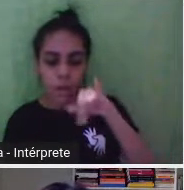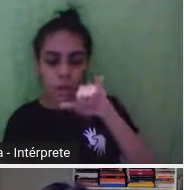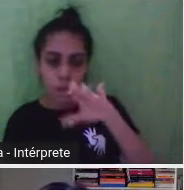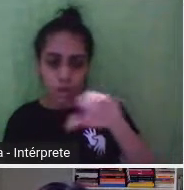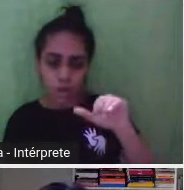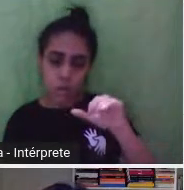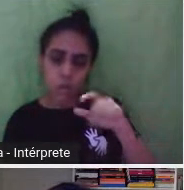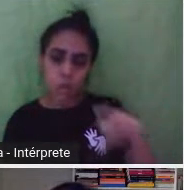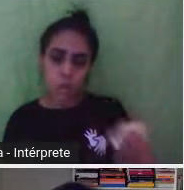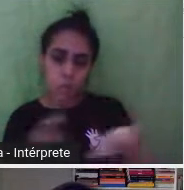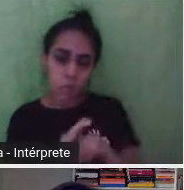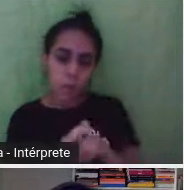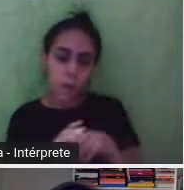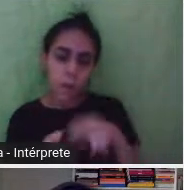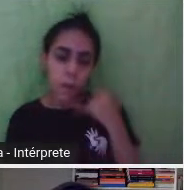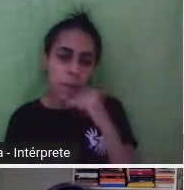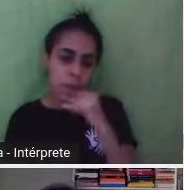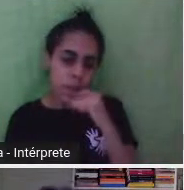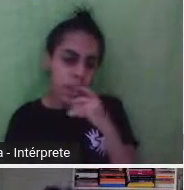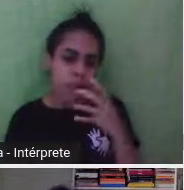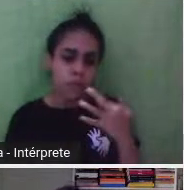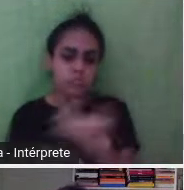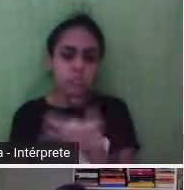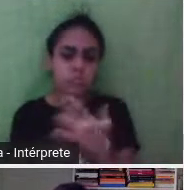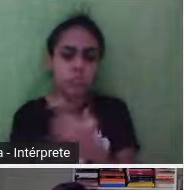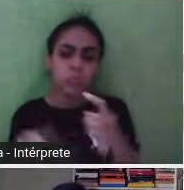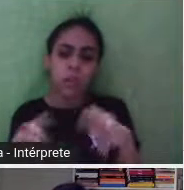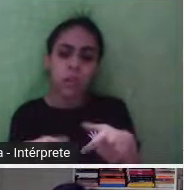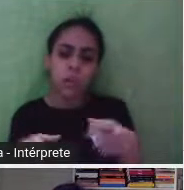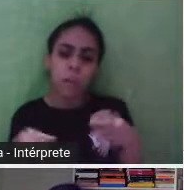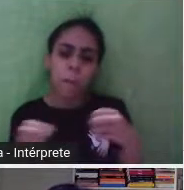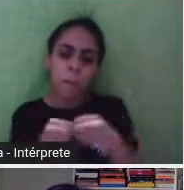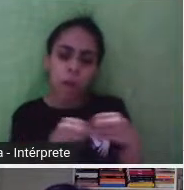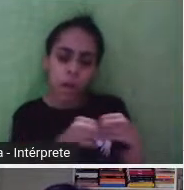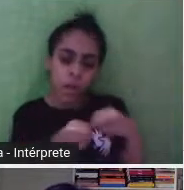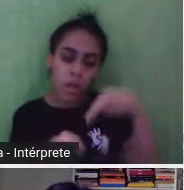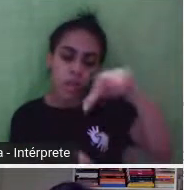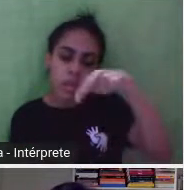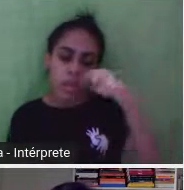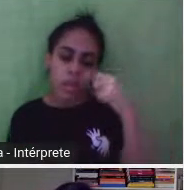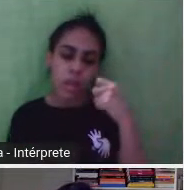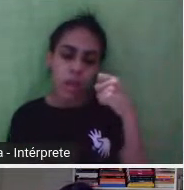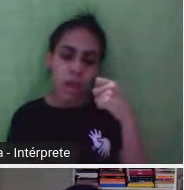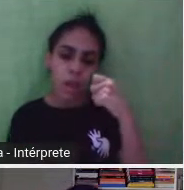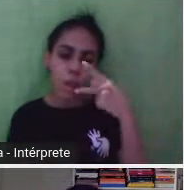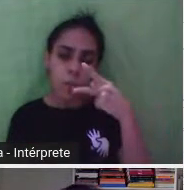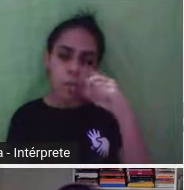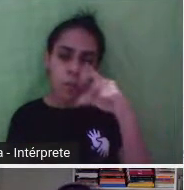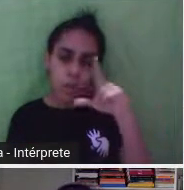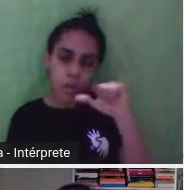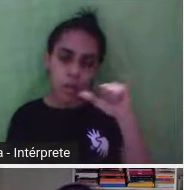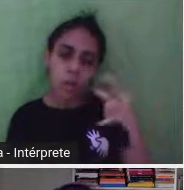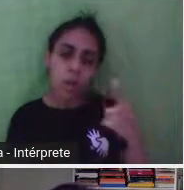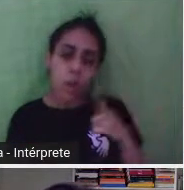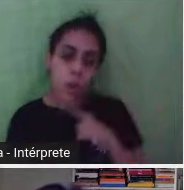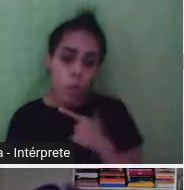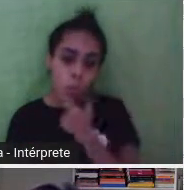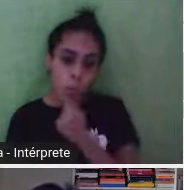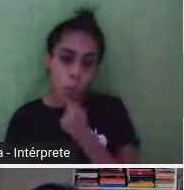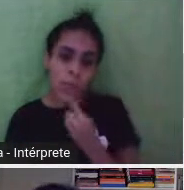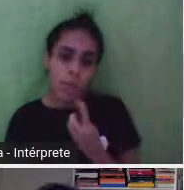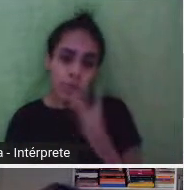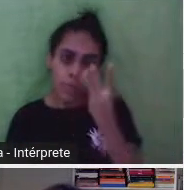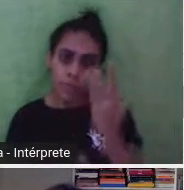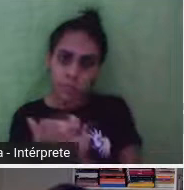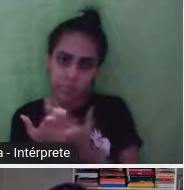de uma cidade perto de Nápoles, ele tem três livros incríveis, que eu também super